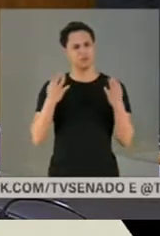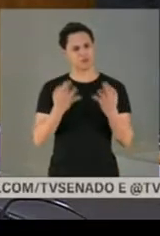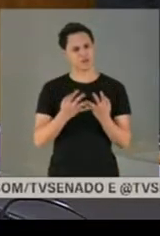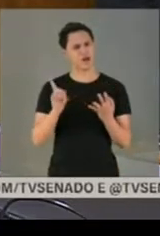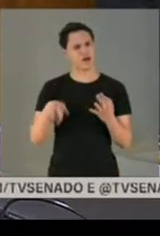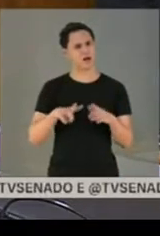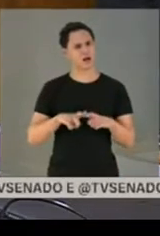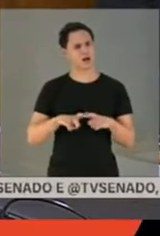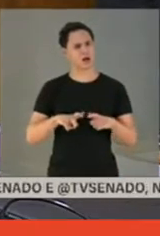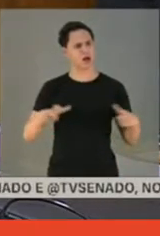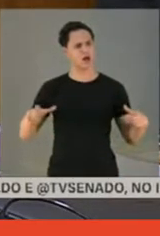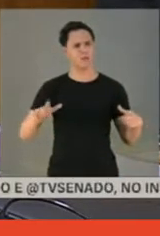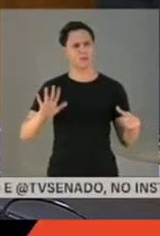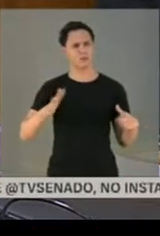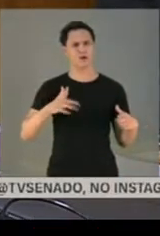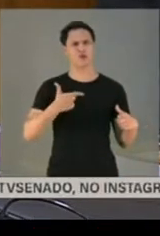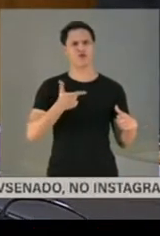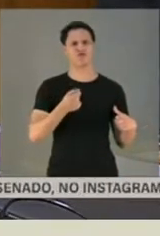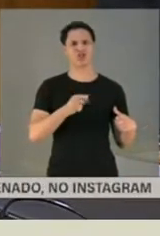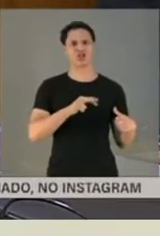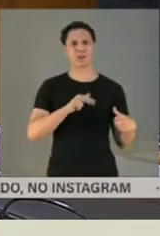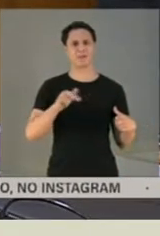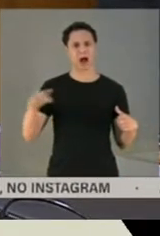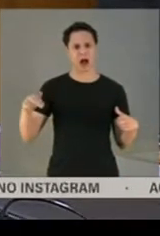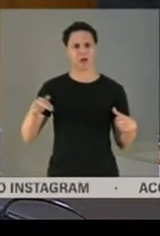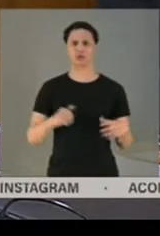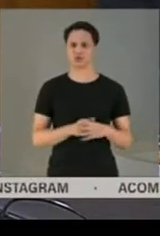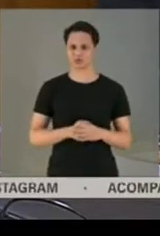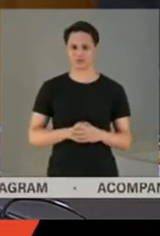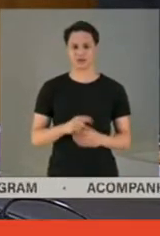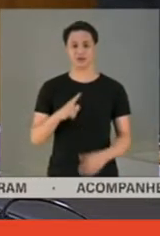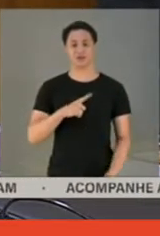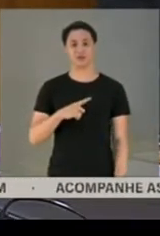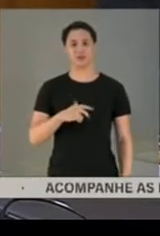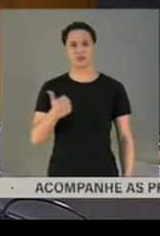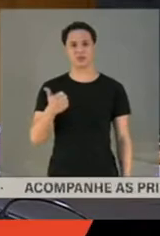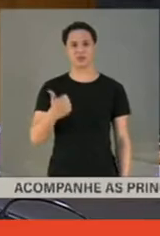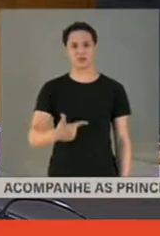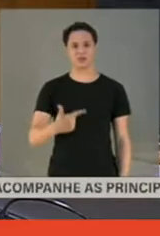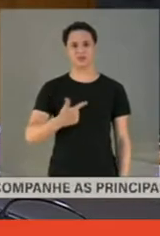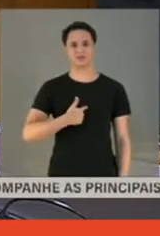20 irmãos. Eu tenho 12 filhos,